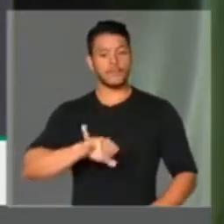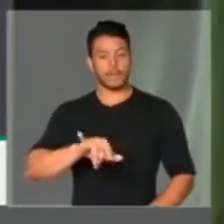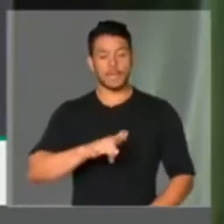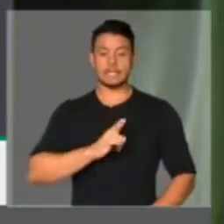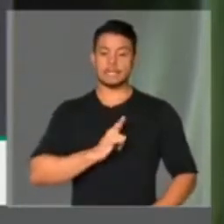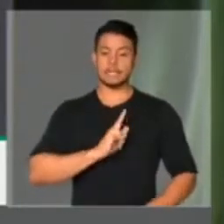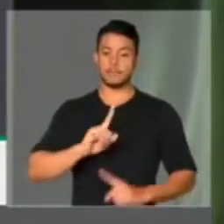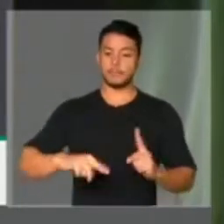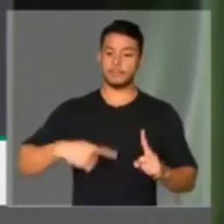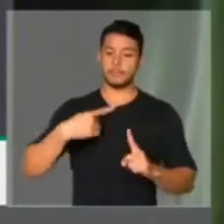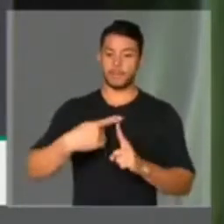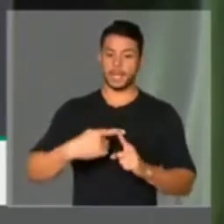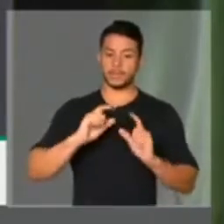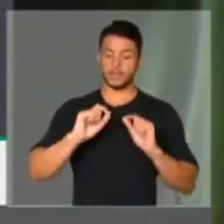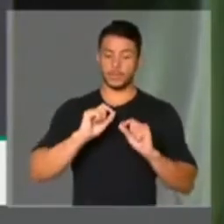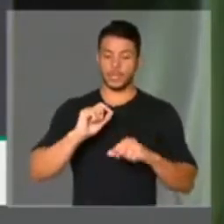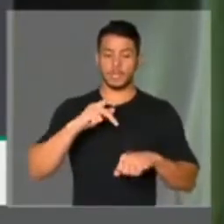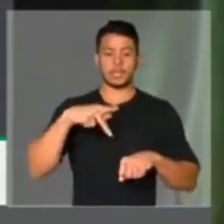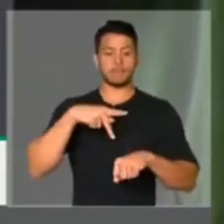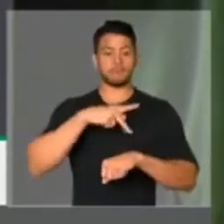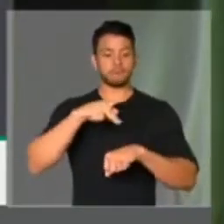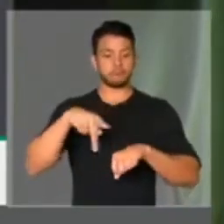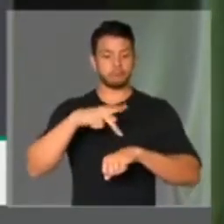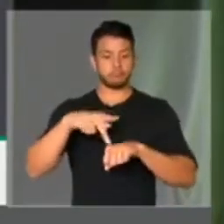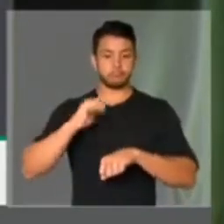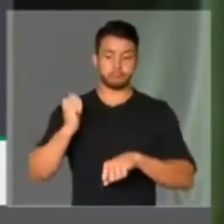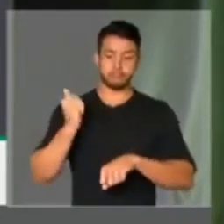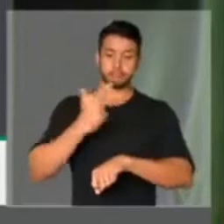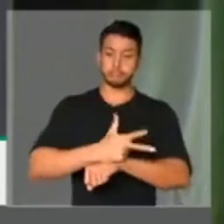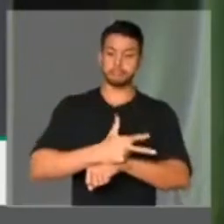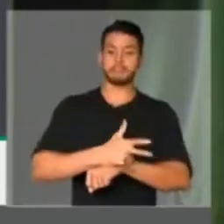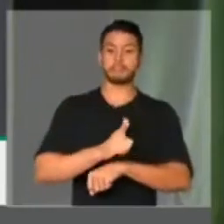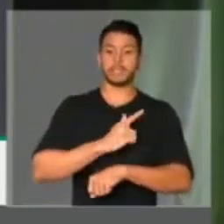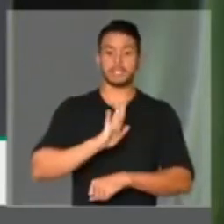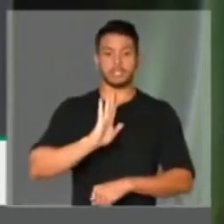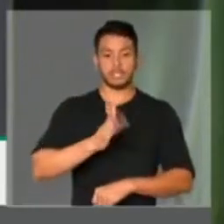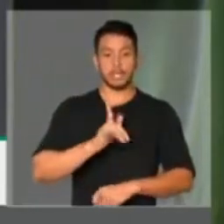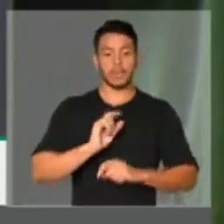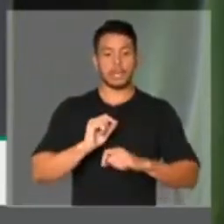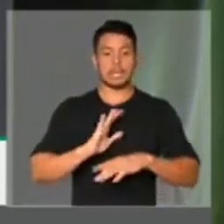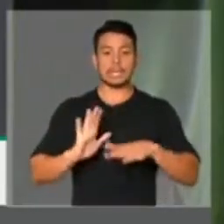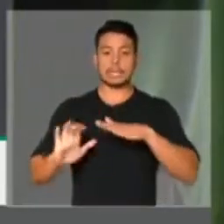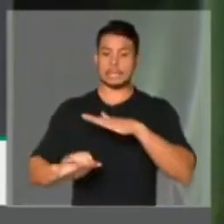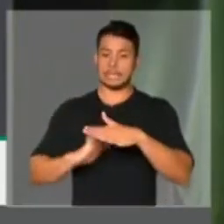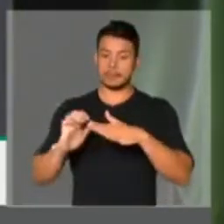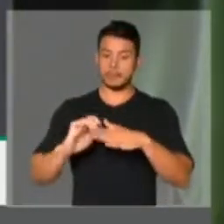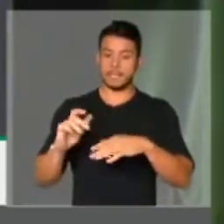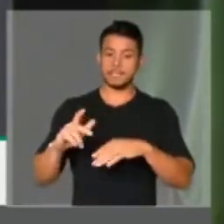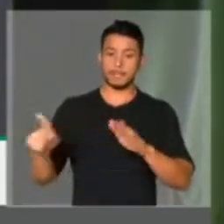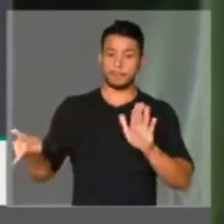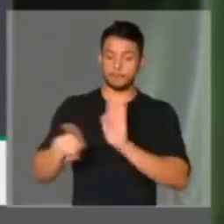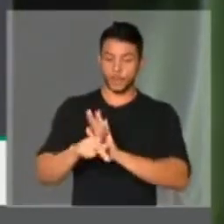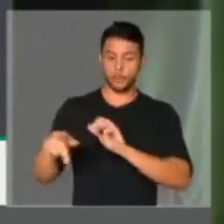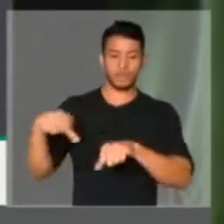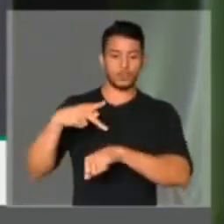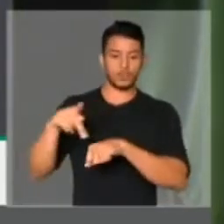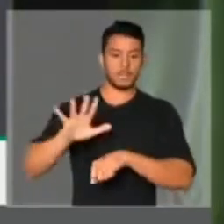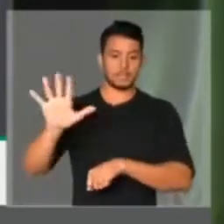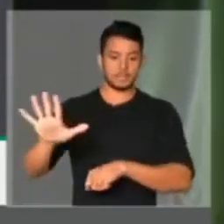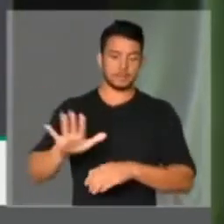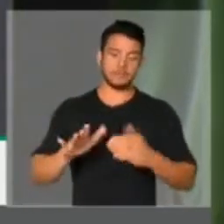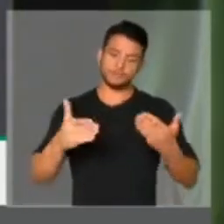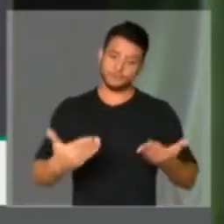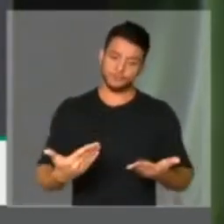retaguarda dos seus países. Às vezes até tem empresas estatais que vão entrar aqui para fazer isso.